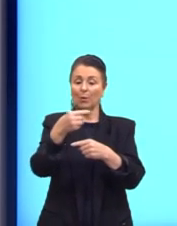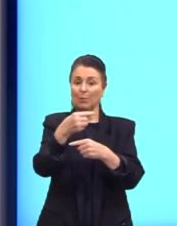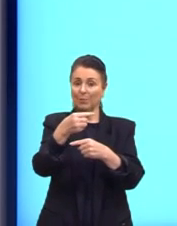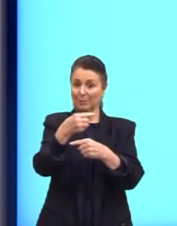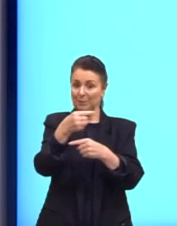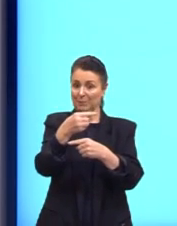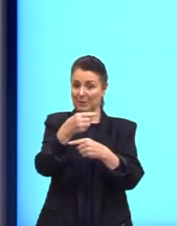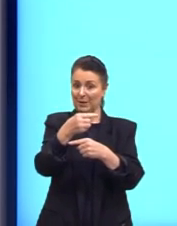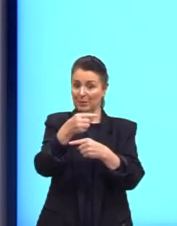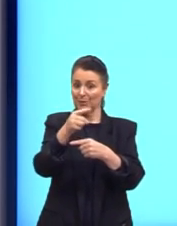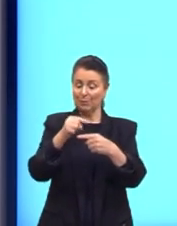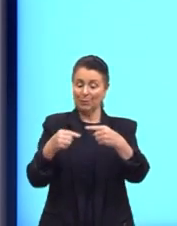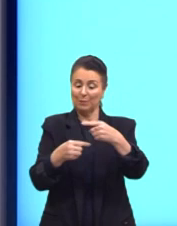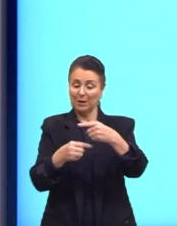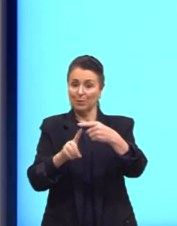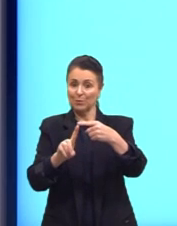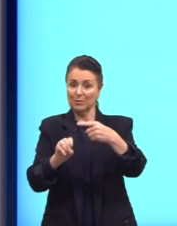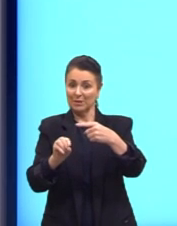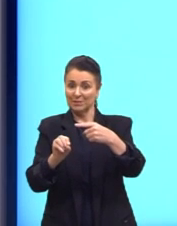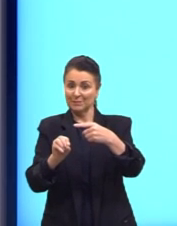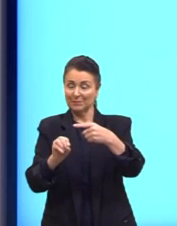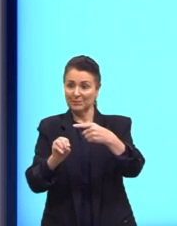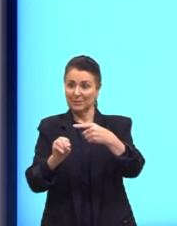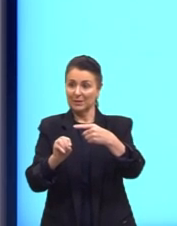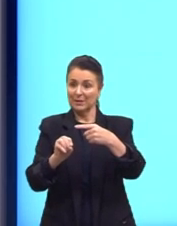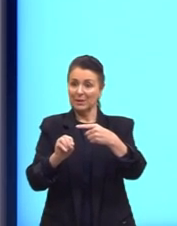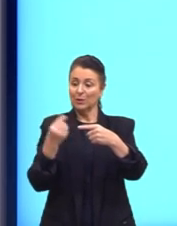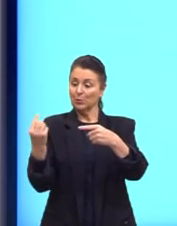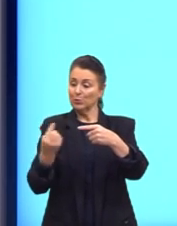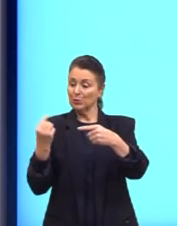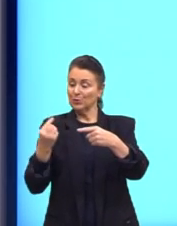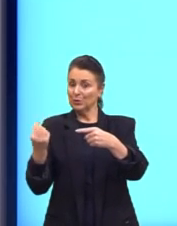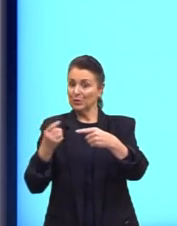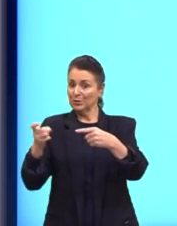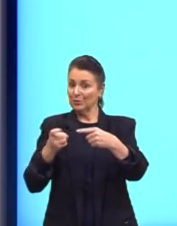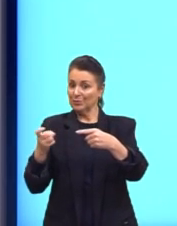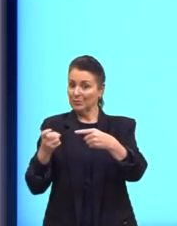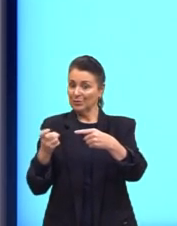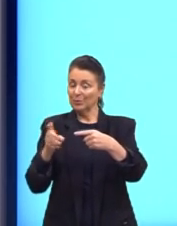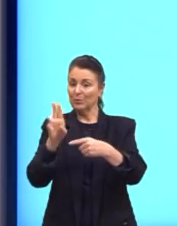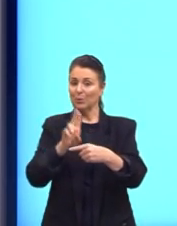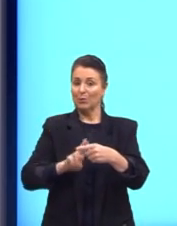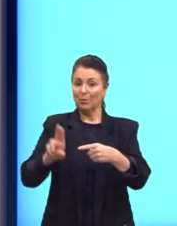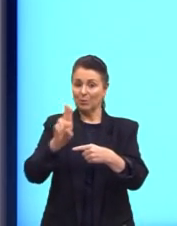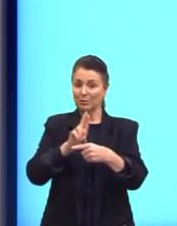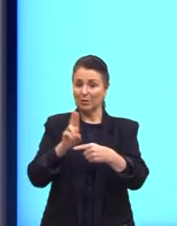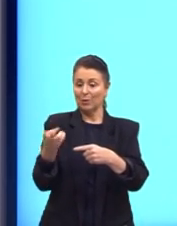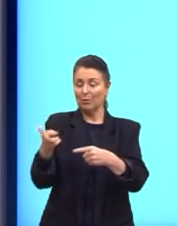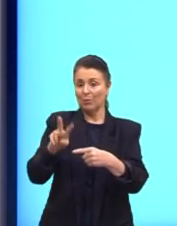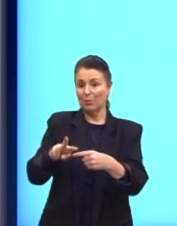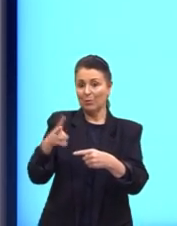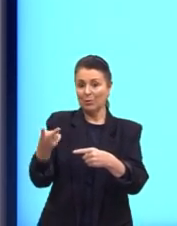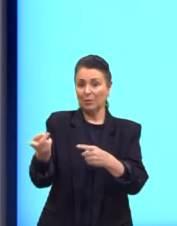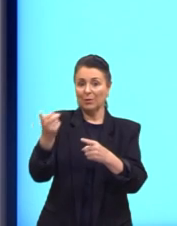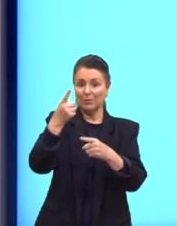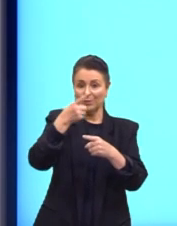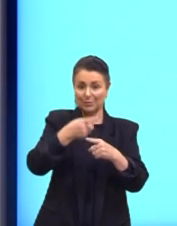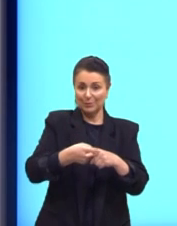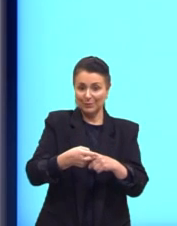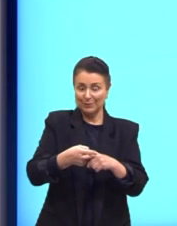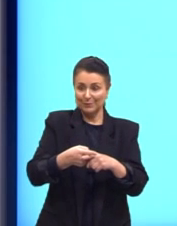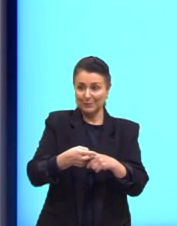primeiro membro da igualdade. como nós buscamos isolar o X, nós utilizamos a operação inversa que é a multiplicação.